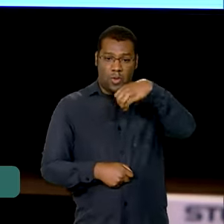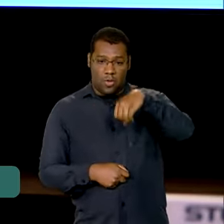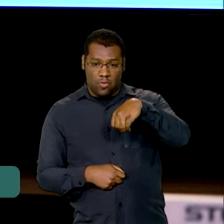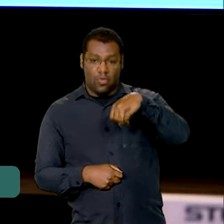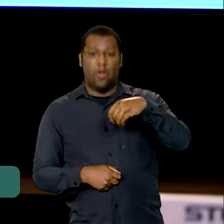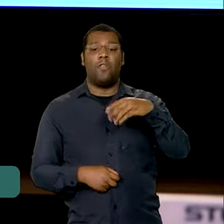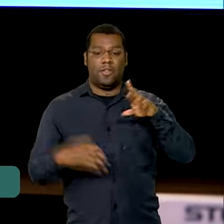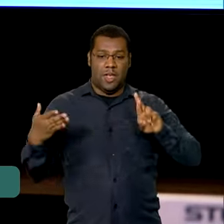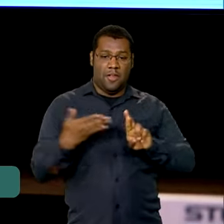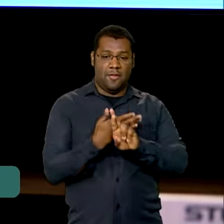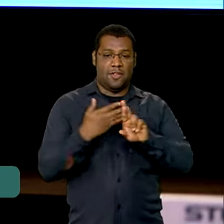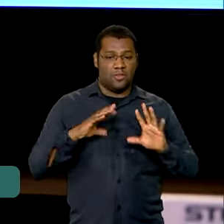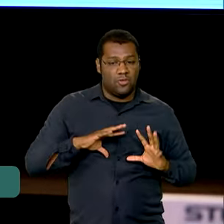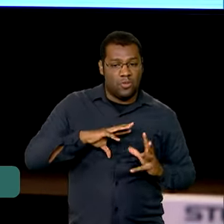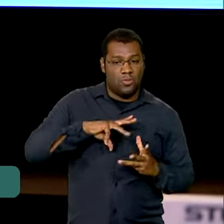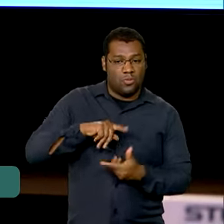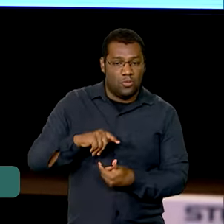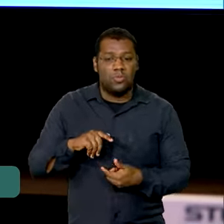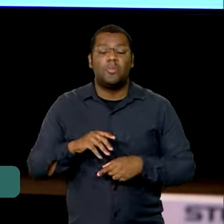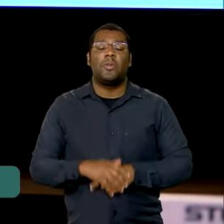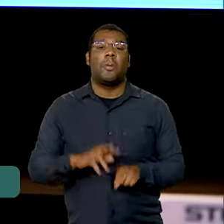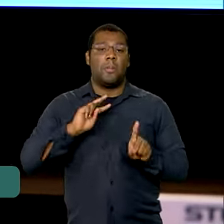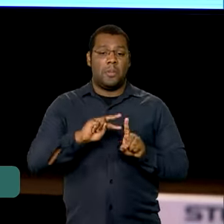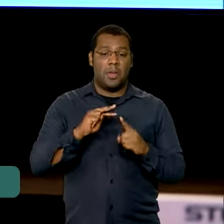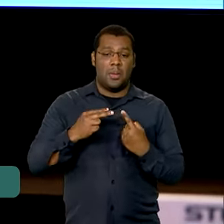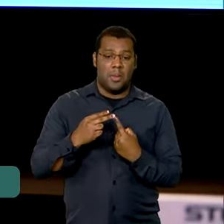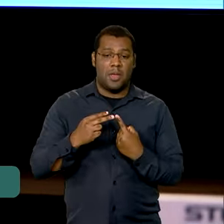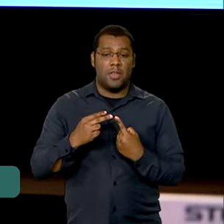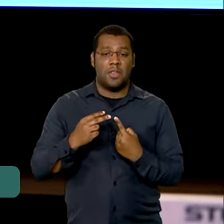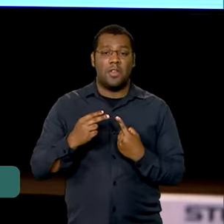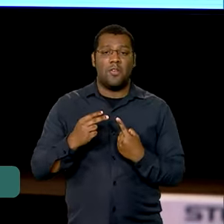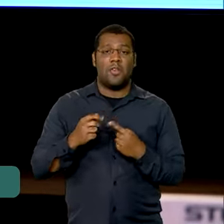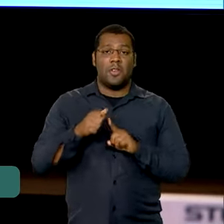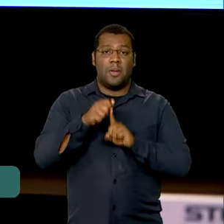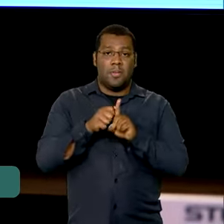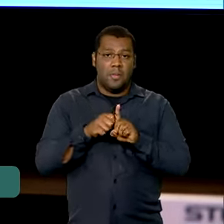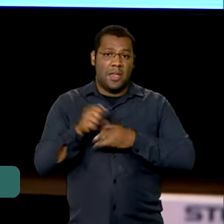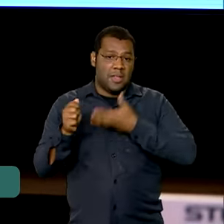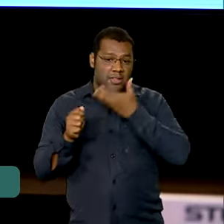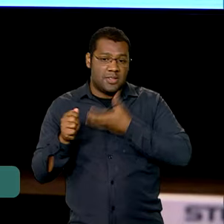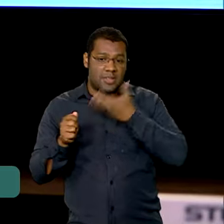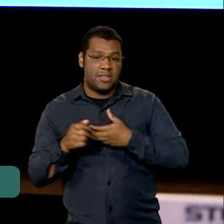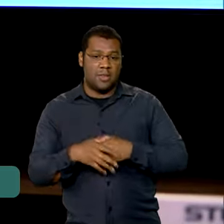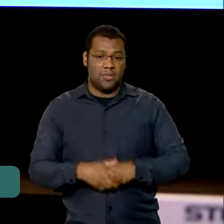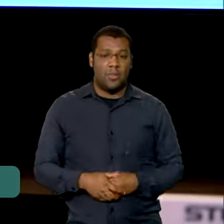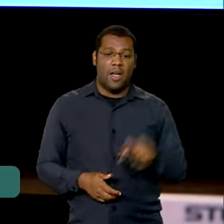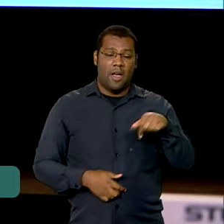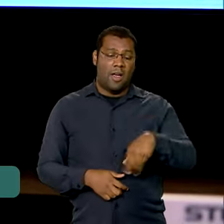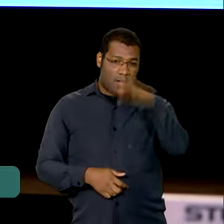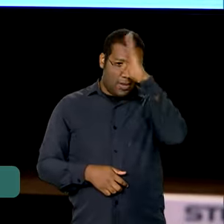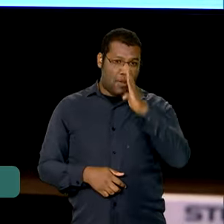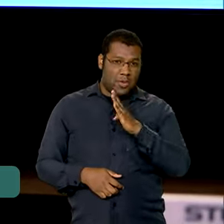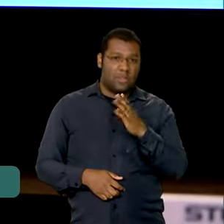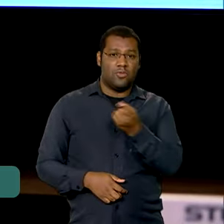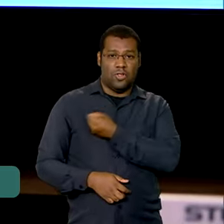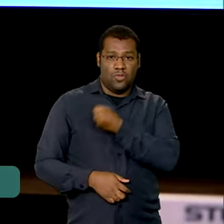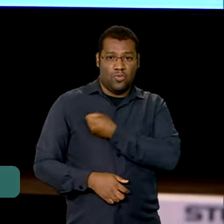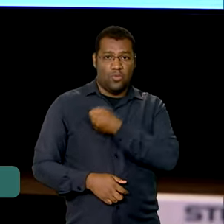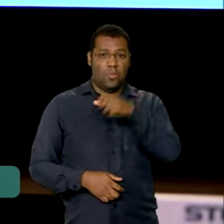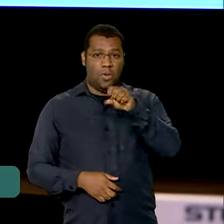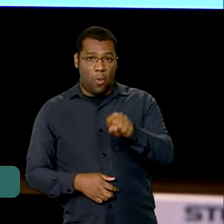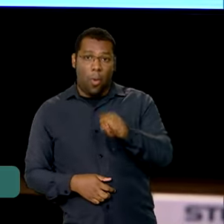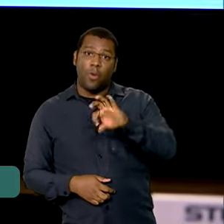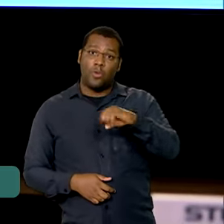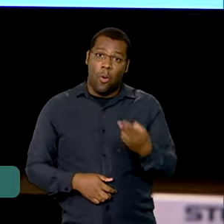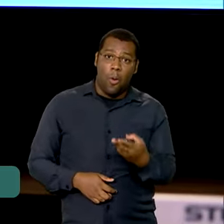reconheceu que a perspectiva para o fim desse ano é que o Brasil chegue à oitava posição, podendo chegar à sétima economia